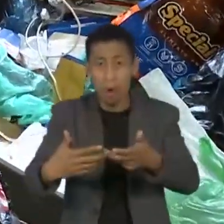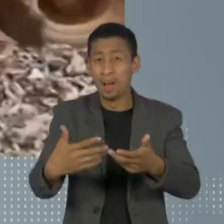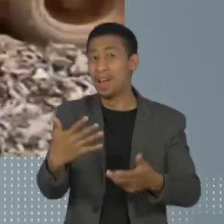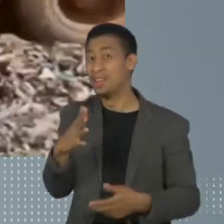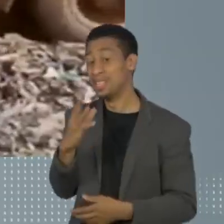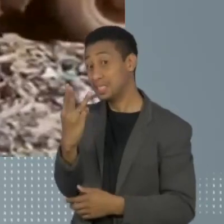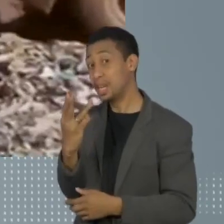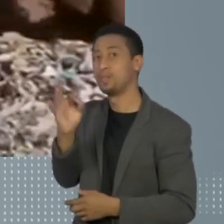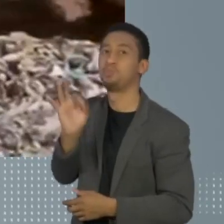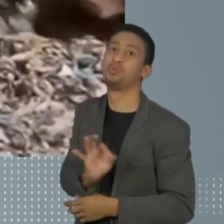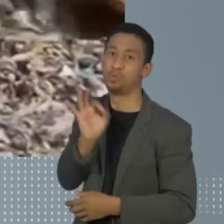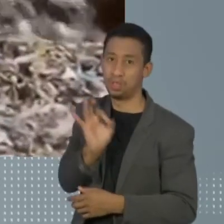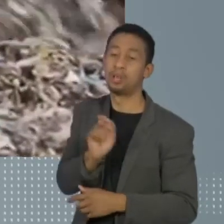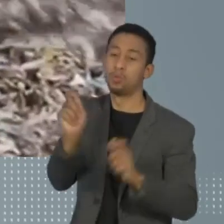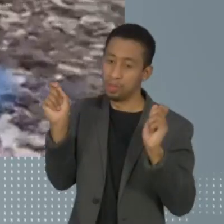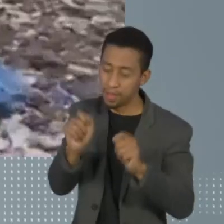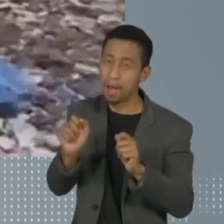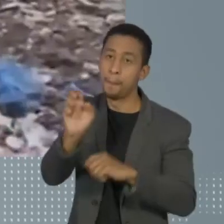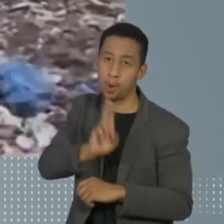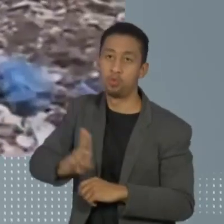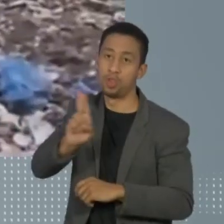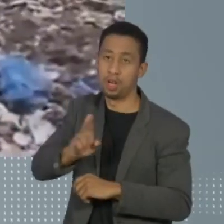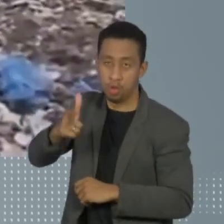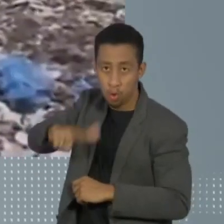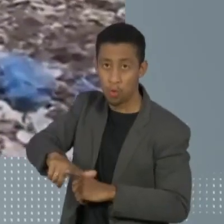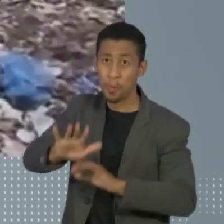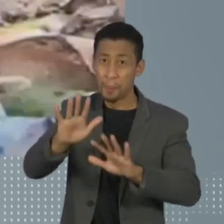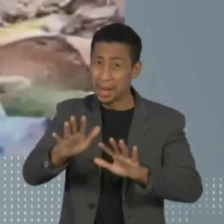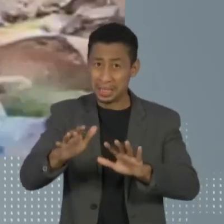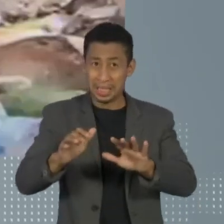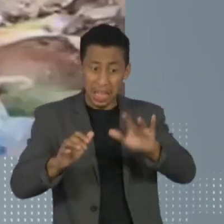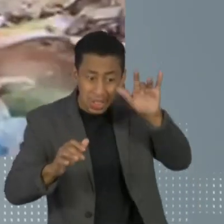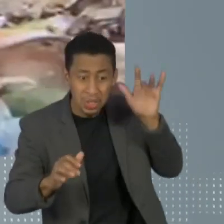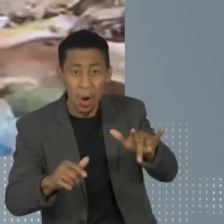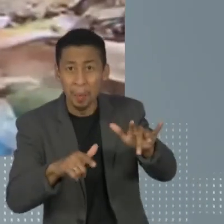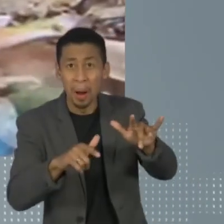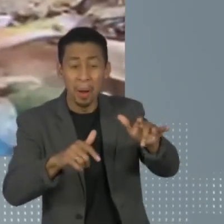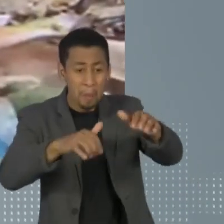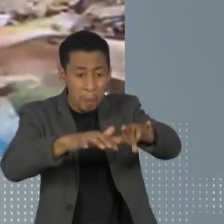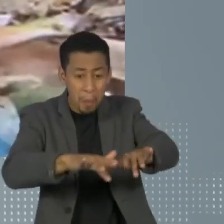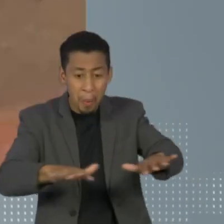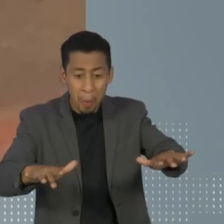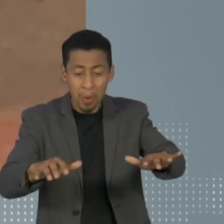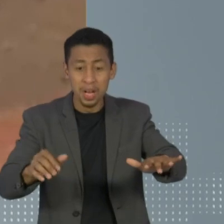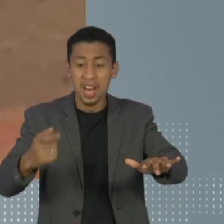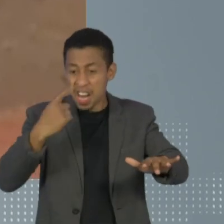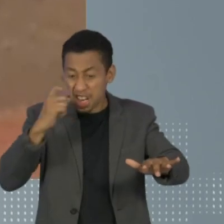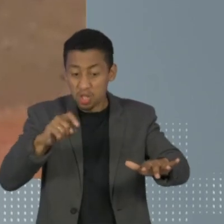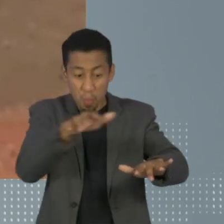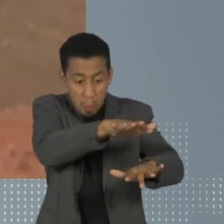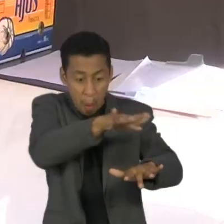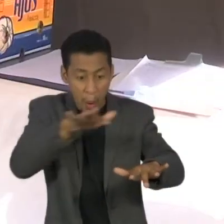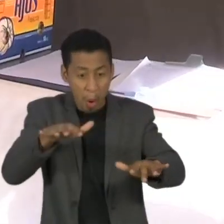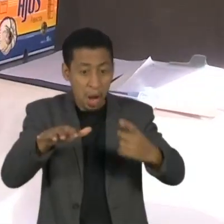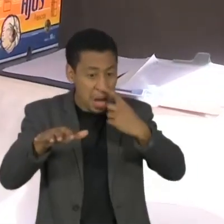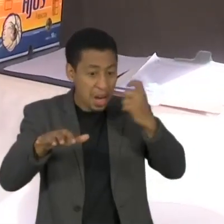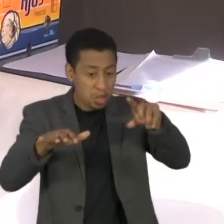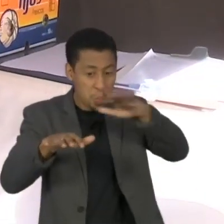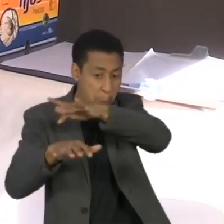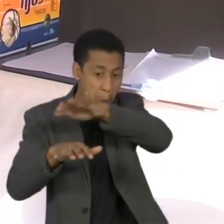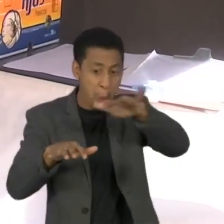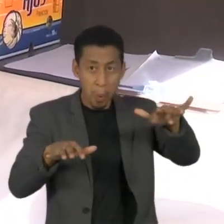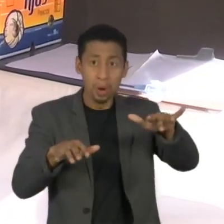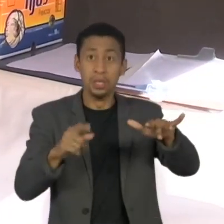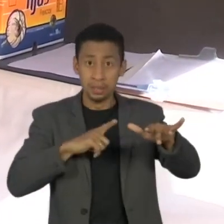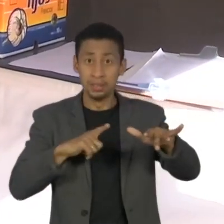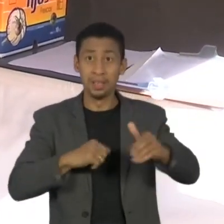reciclagem. O restante vai parar em aterros sanitários. Matéria-prima que poderia muito bem voltar a circular. E as empresas